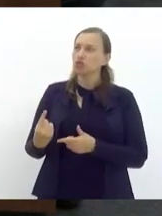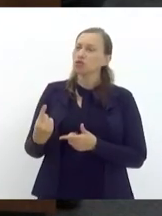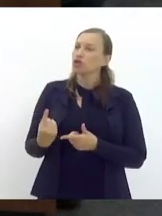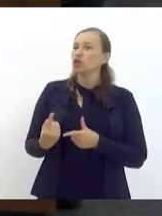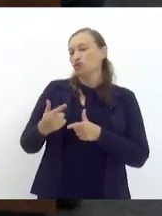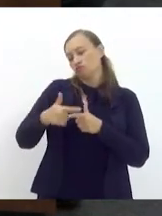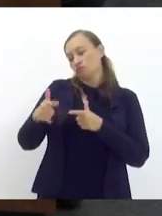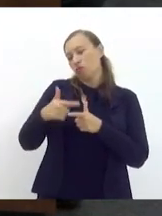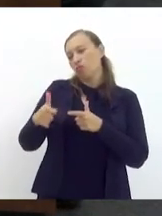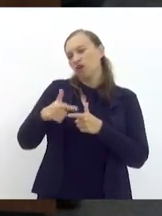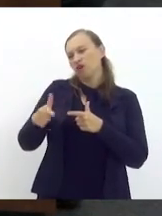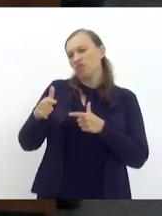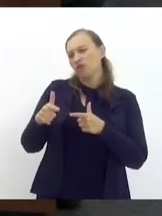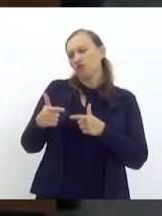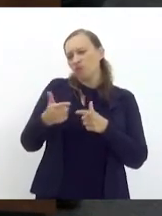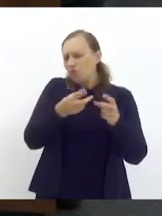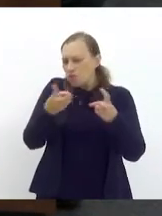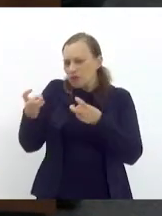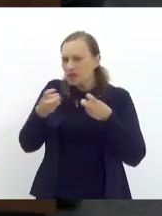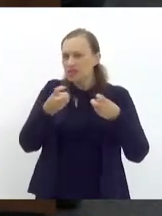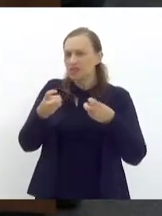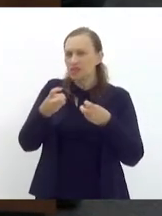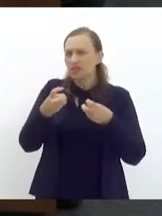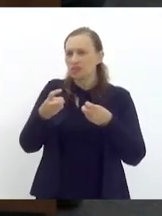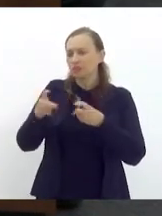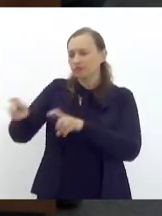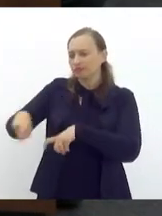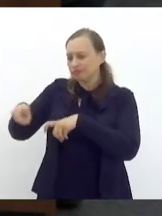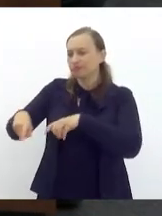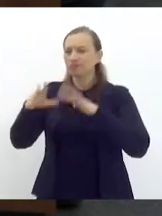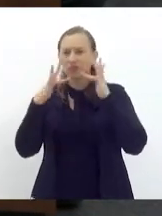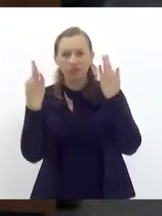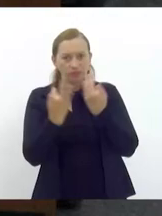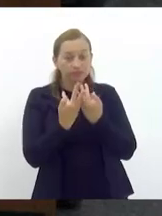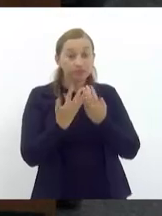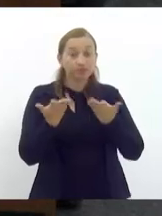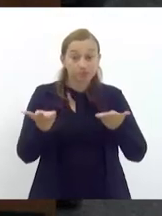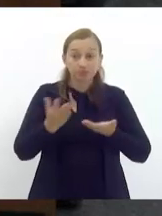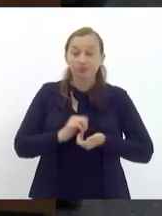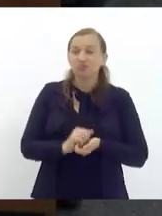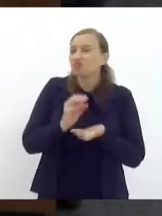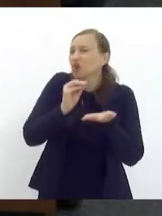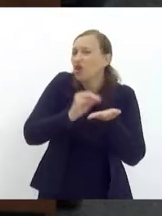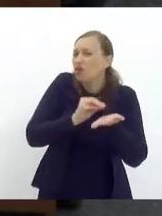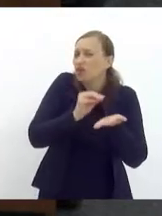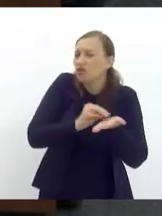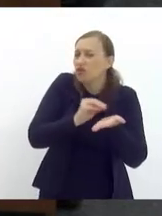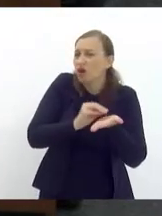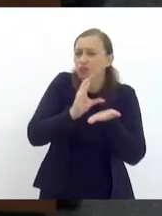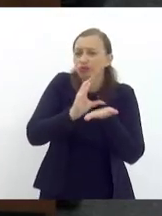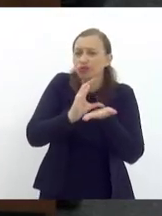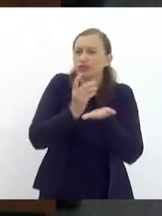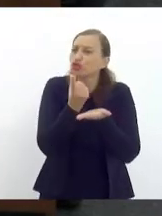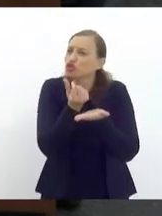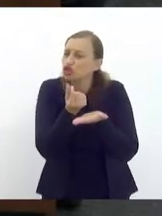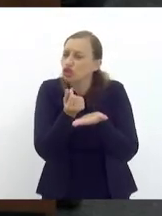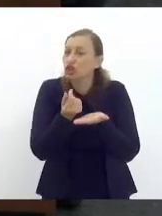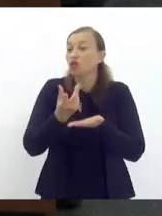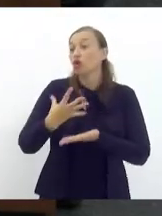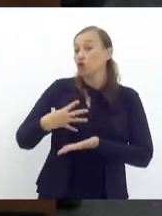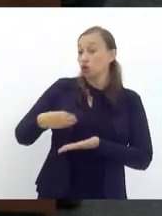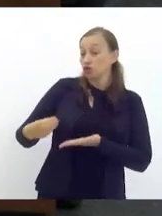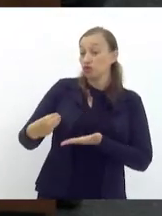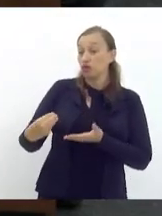é o esvaziamento da agricultura familiar por falta de condições os filhos vão para a grande cidade